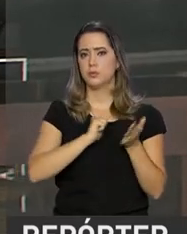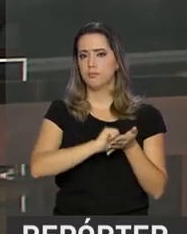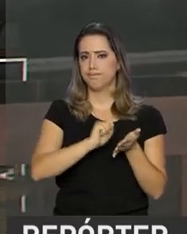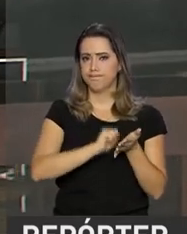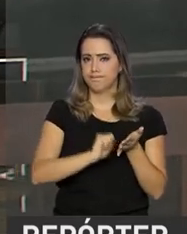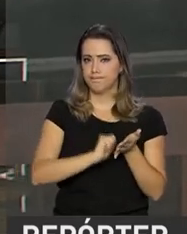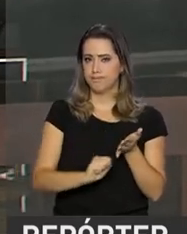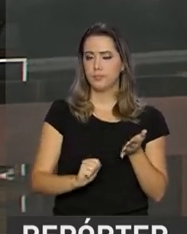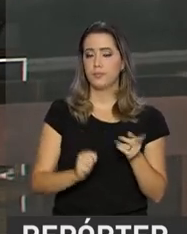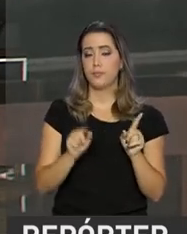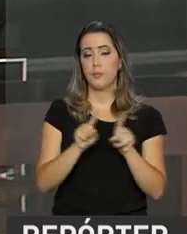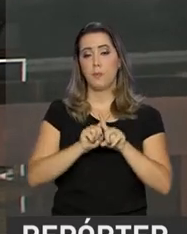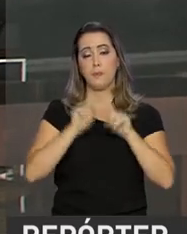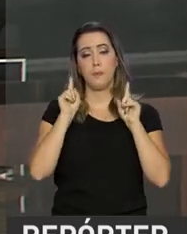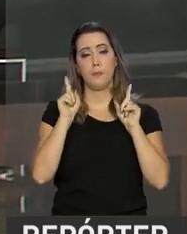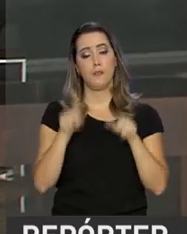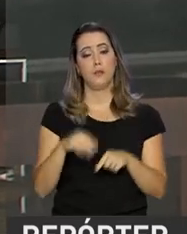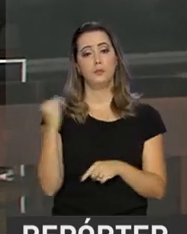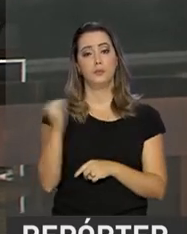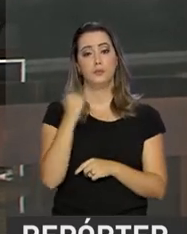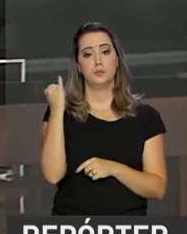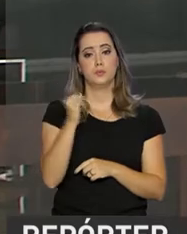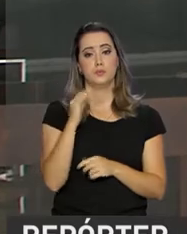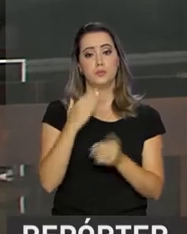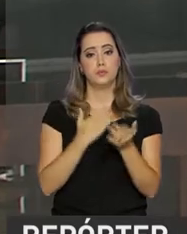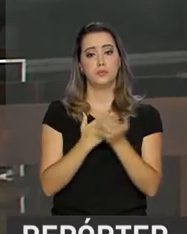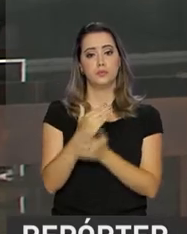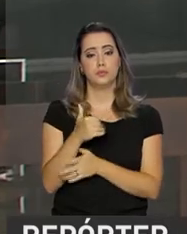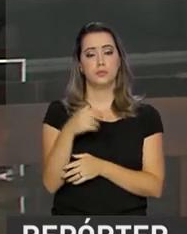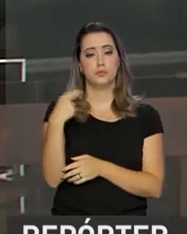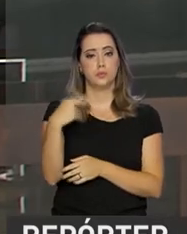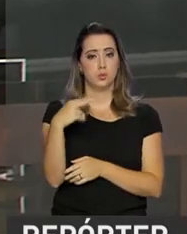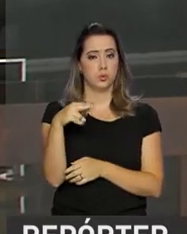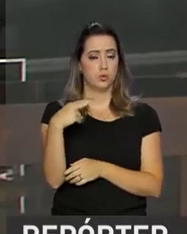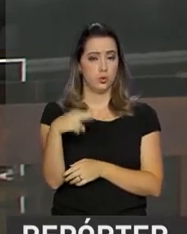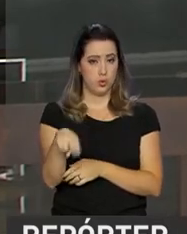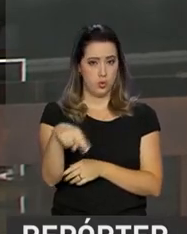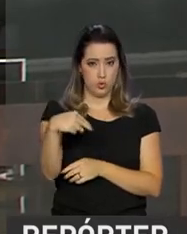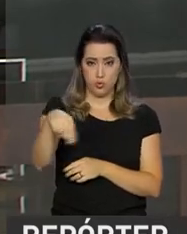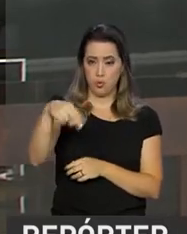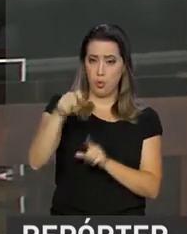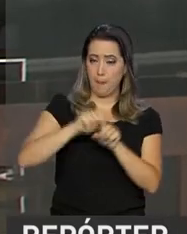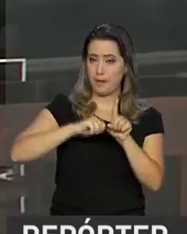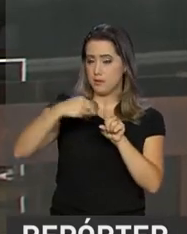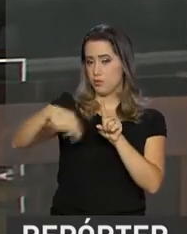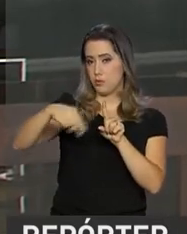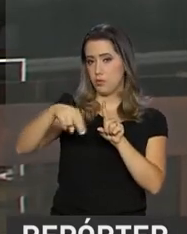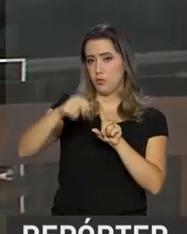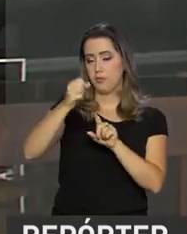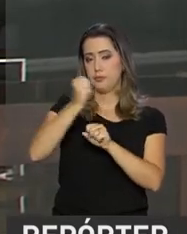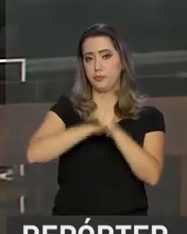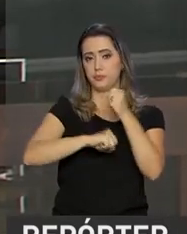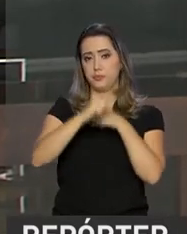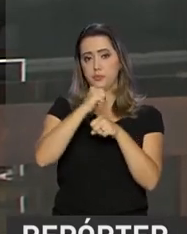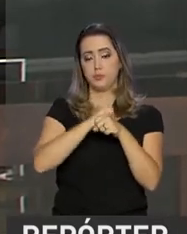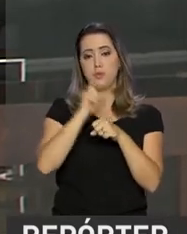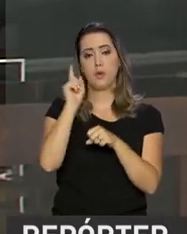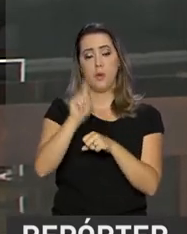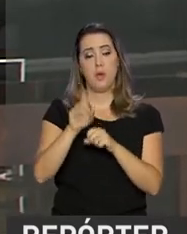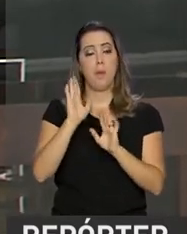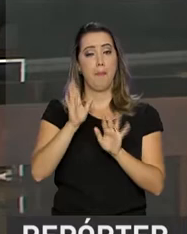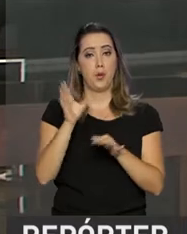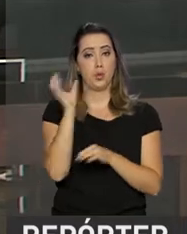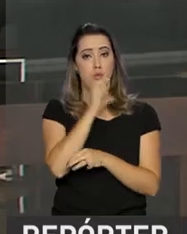formulário. Mas isso é importante, Roberto. Desde novembro do ano passado, o trabalhador pode agilizar esses